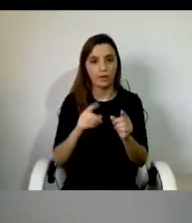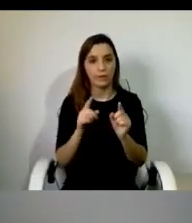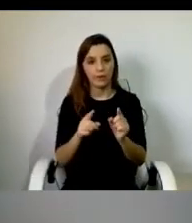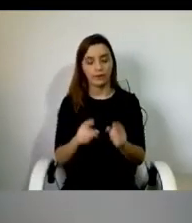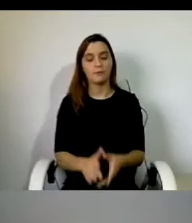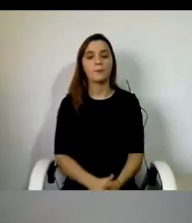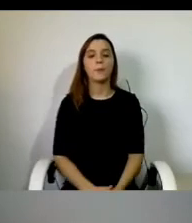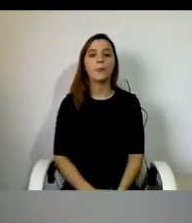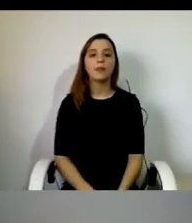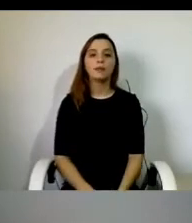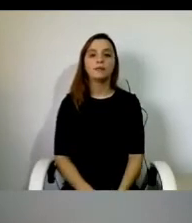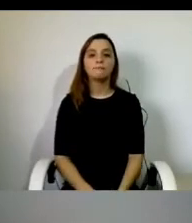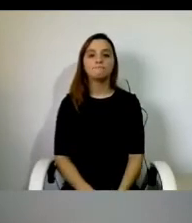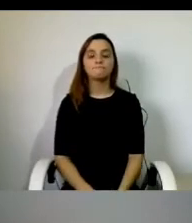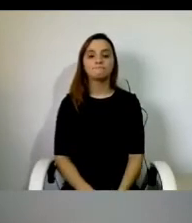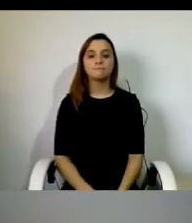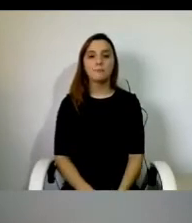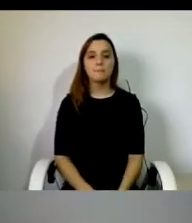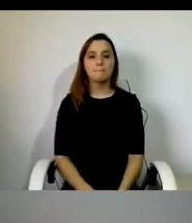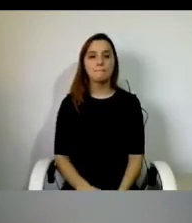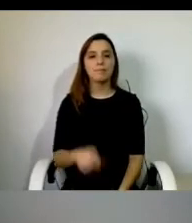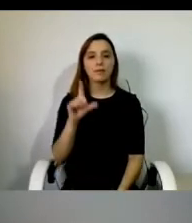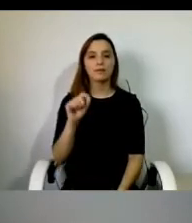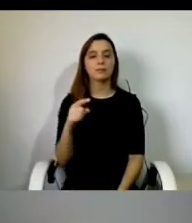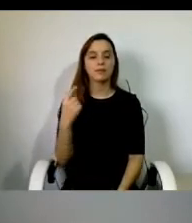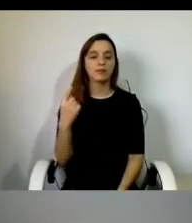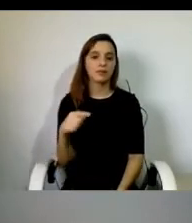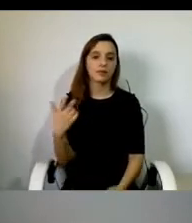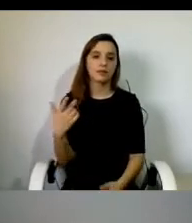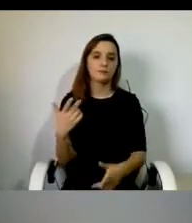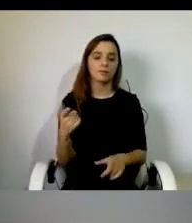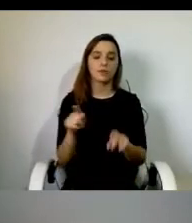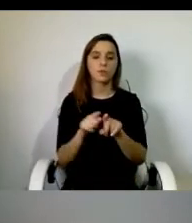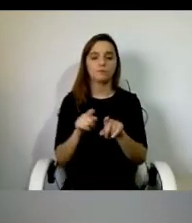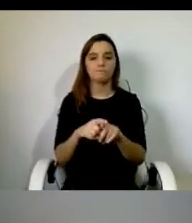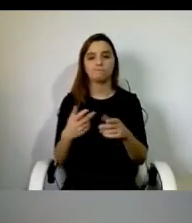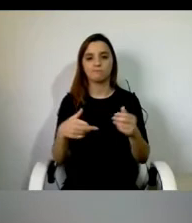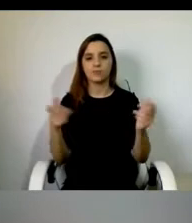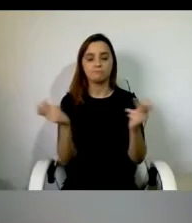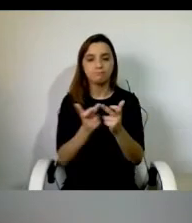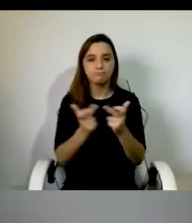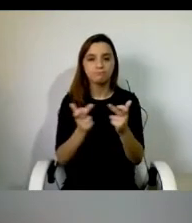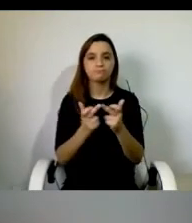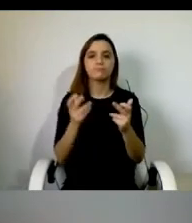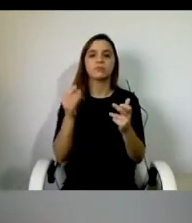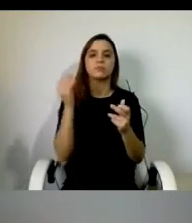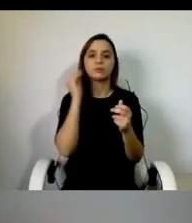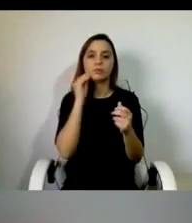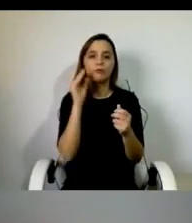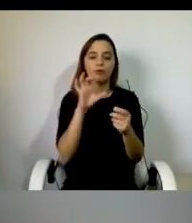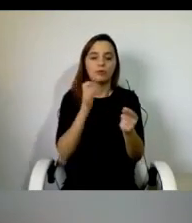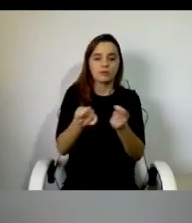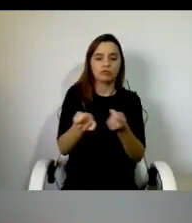Portanto, existem também dificuldades no conflito, na gestão de conflitos, e sabemos que pode transformar-se